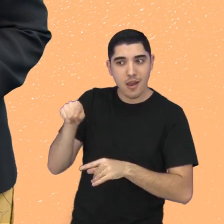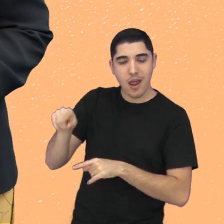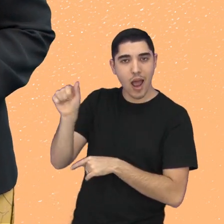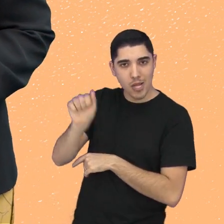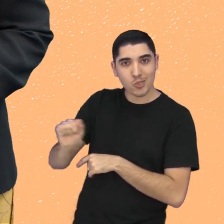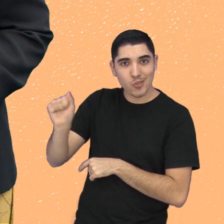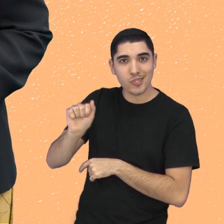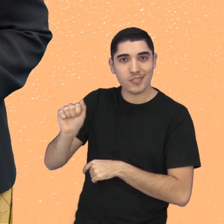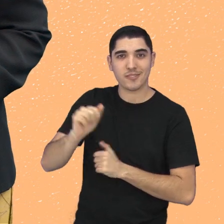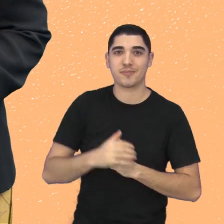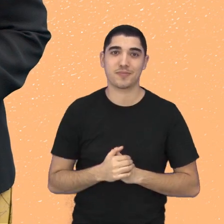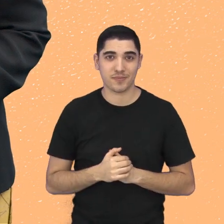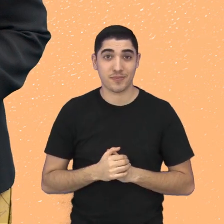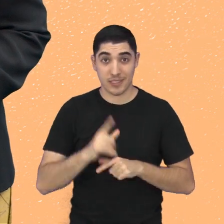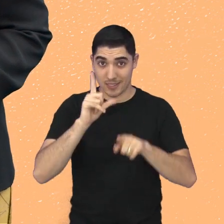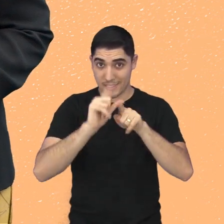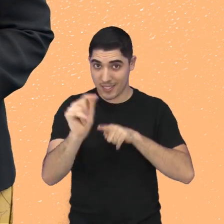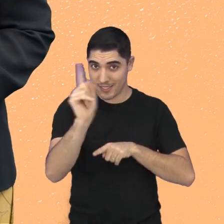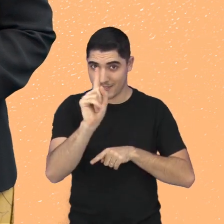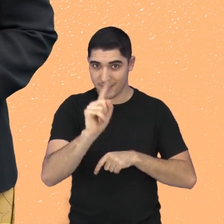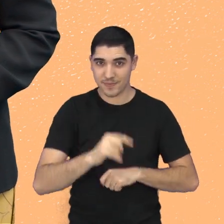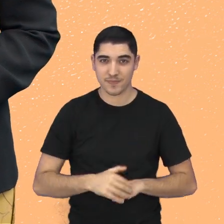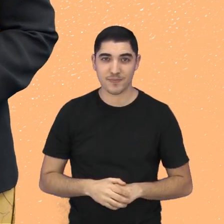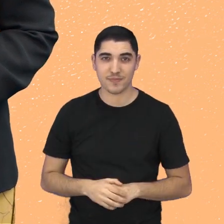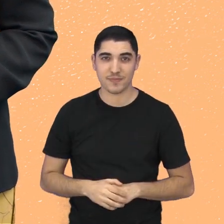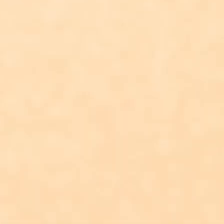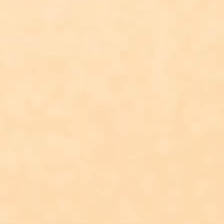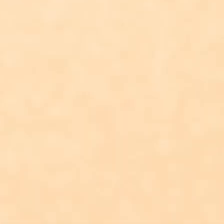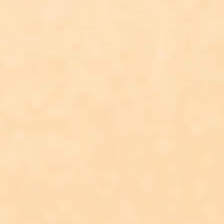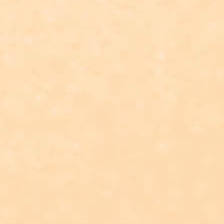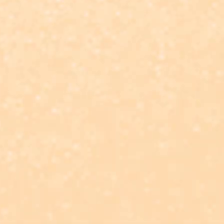sobre a Associação Cultural Contraponto. Não saia daí!